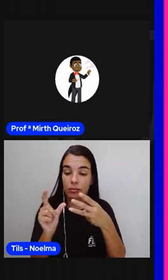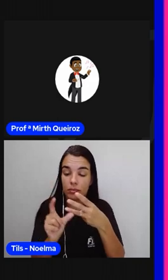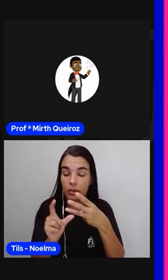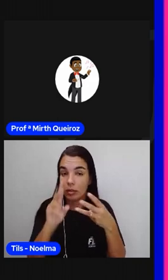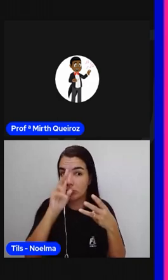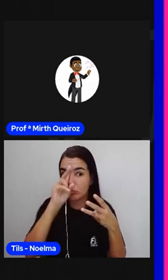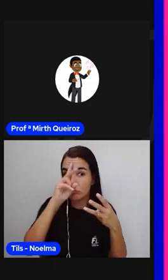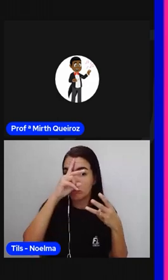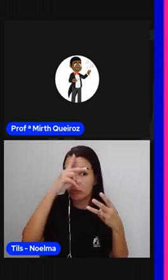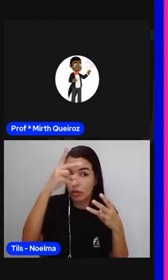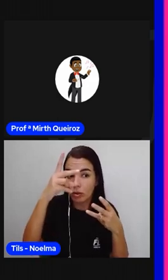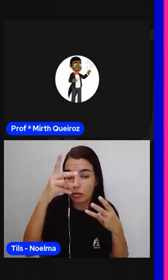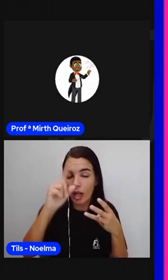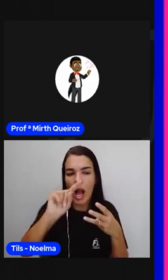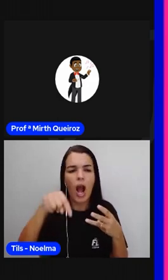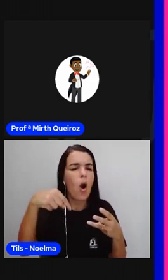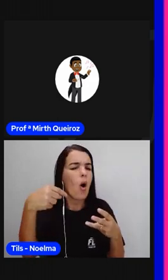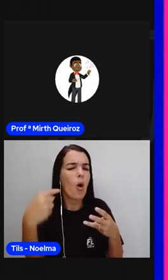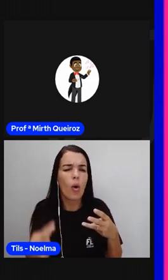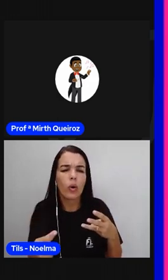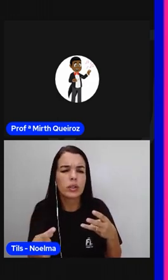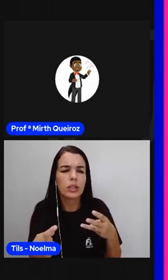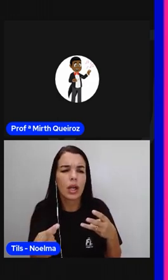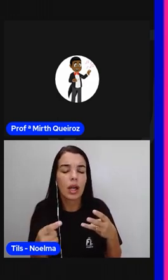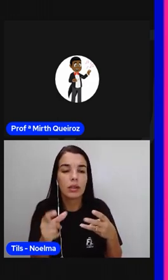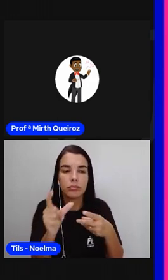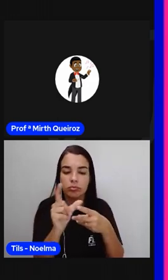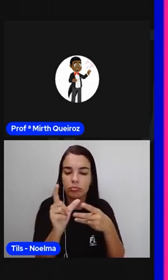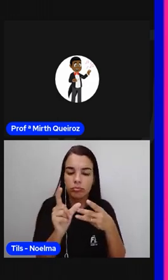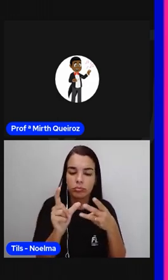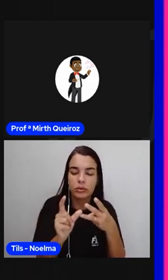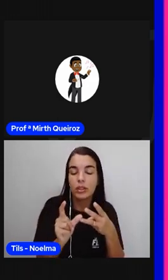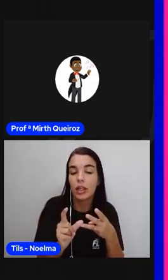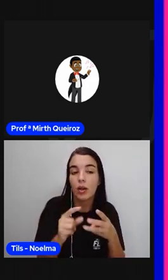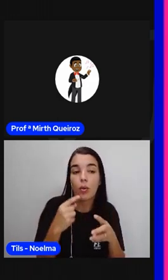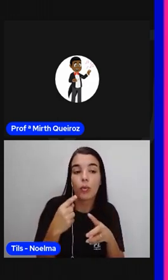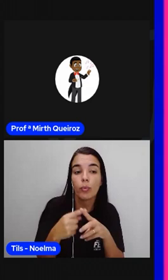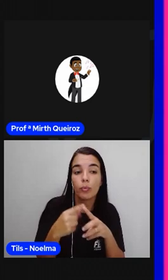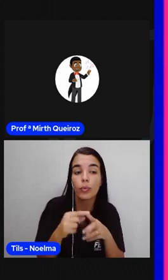palavra são as sílabas átonas. Vejamos.